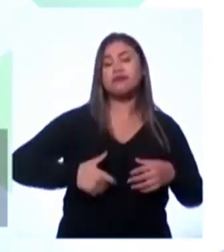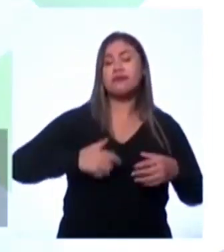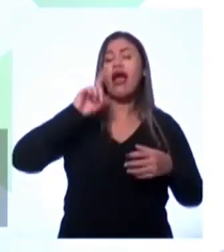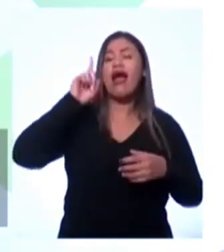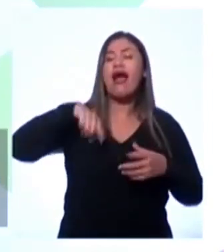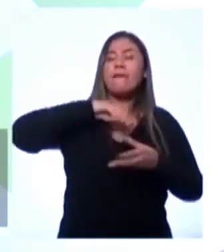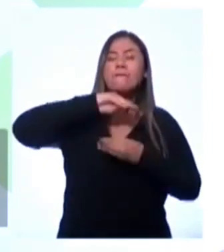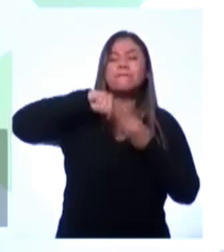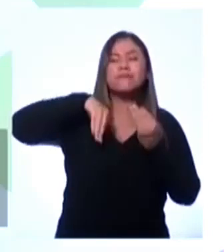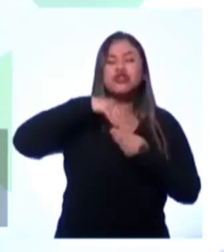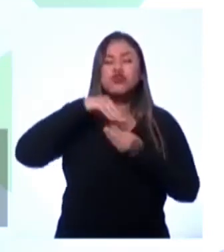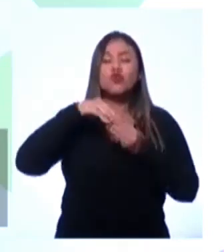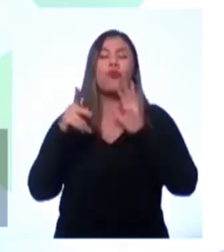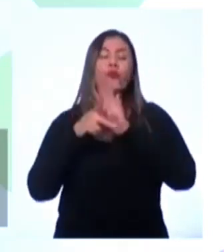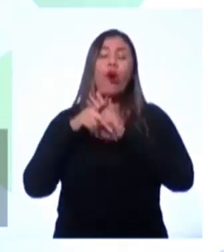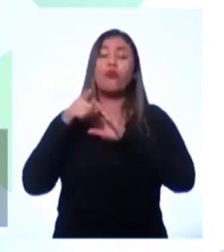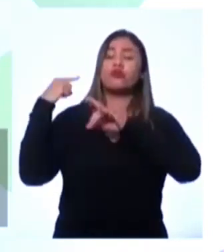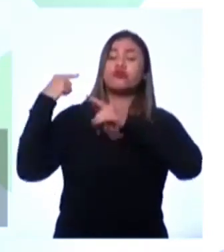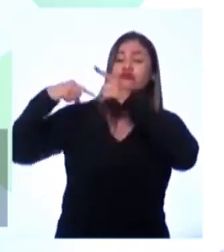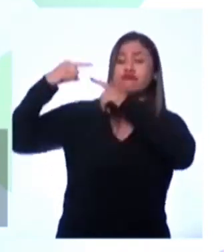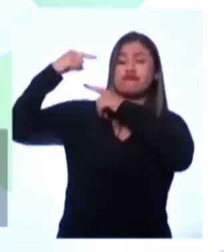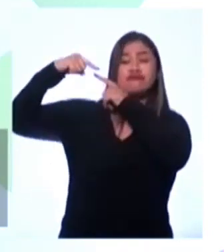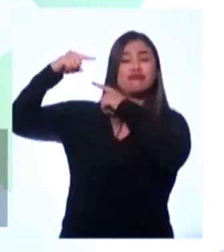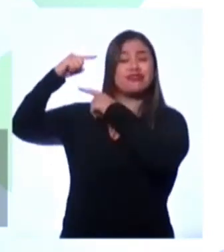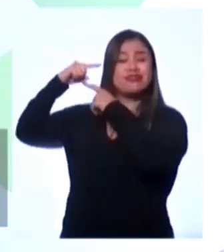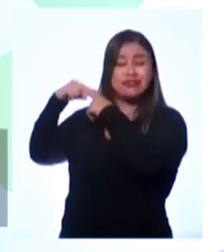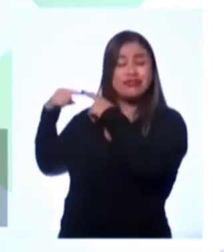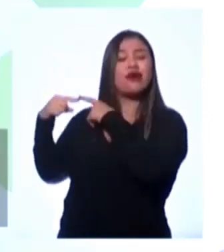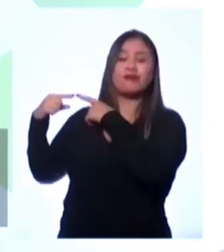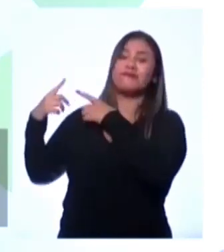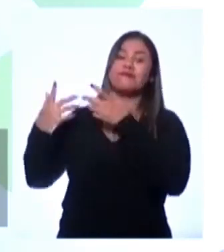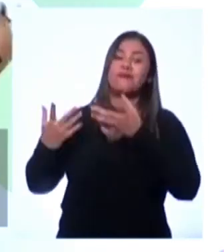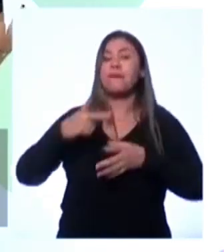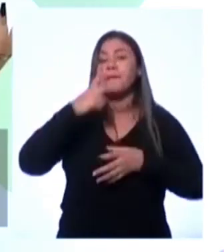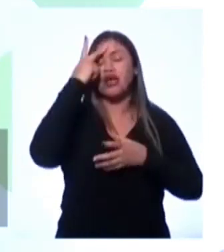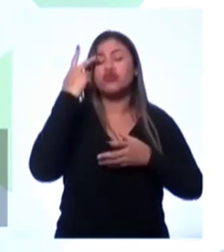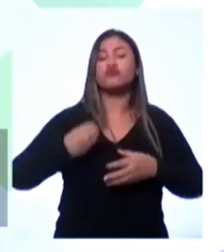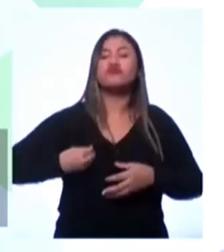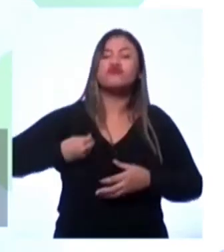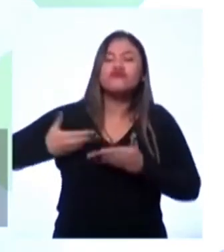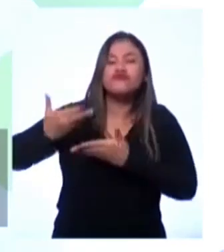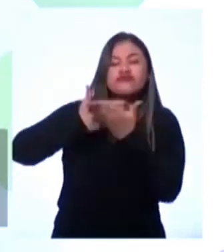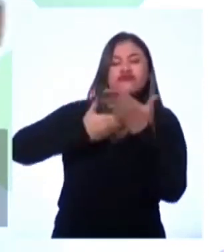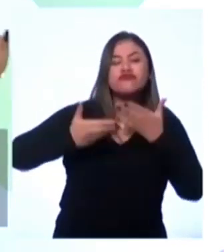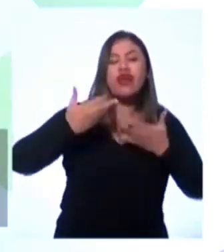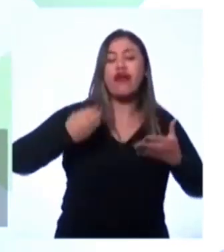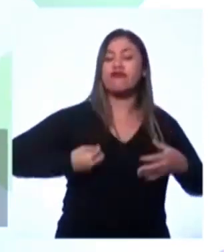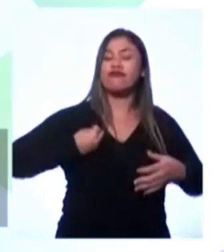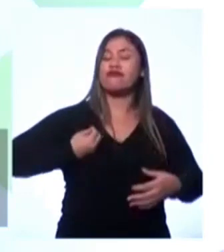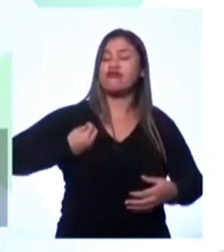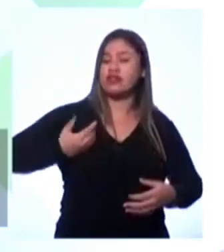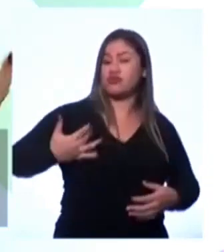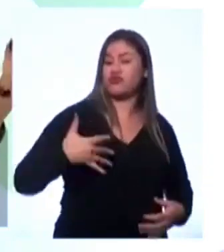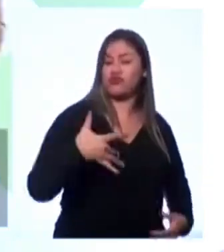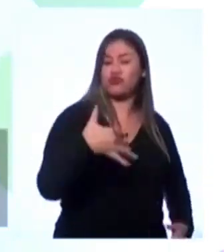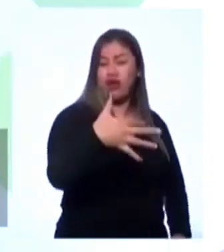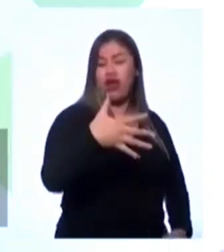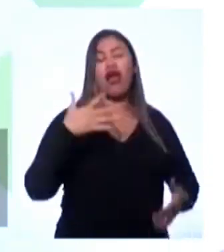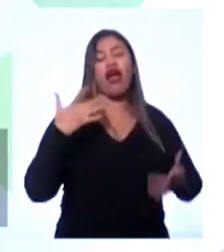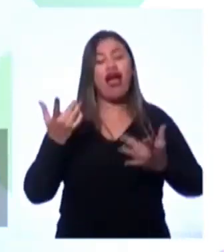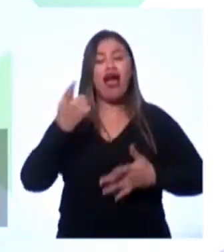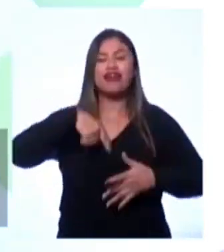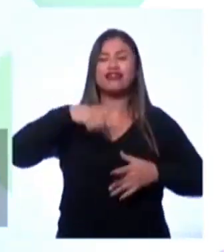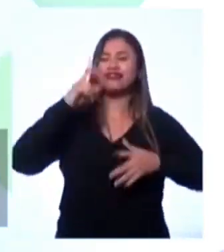justamente dos nossos descendentes, das nossas origens, das pessoas com quem a gente convive durante a nossa vida inteira, porque a gente está sempre em